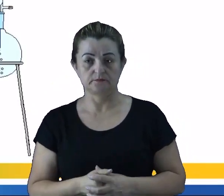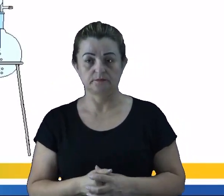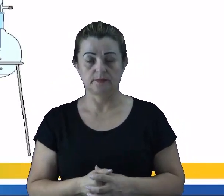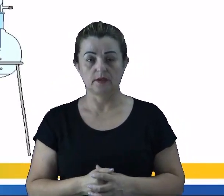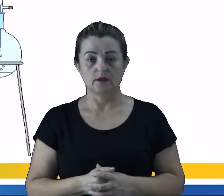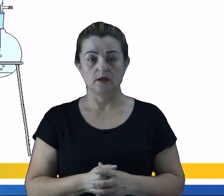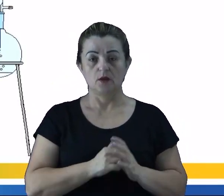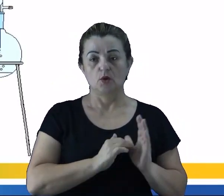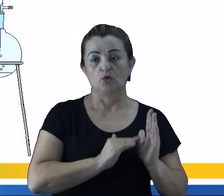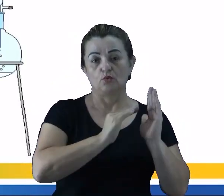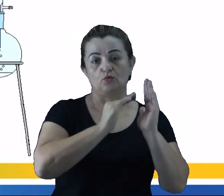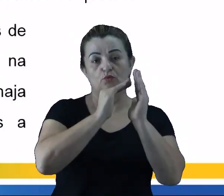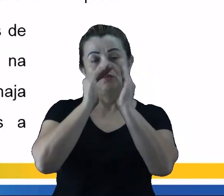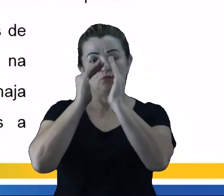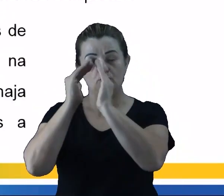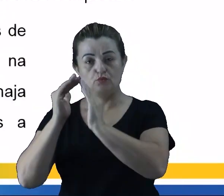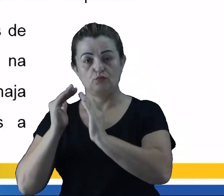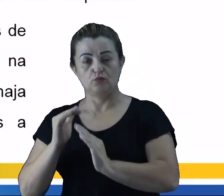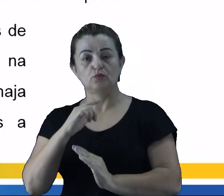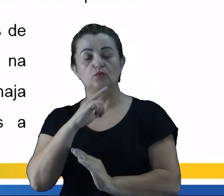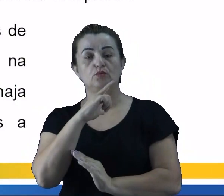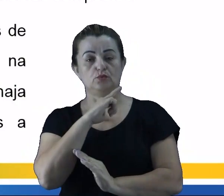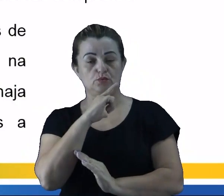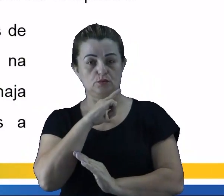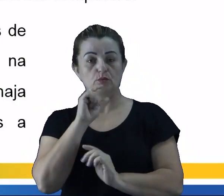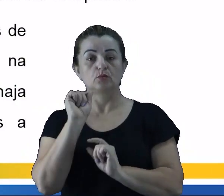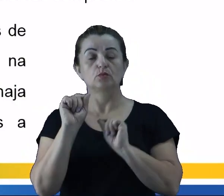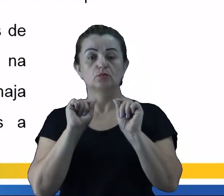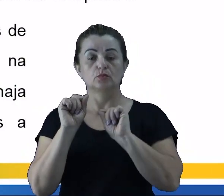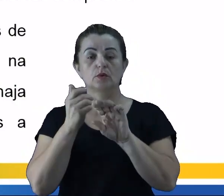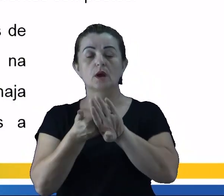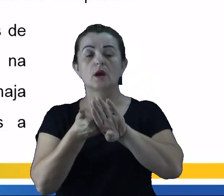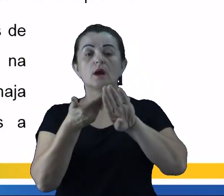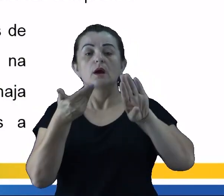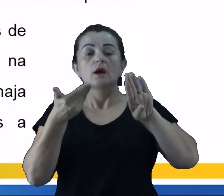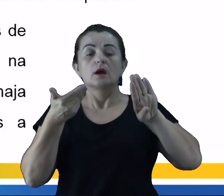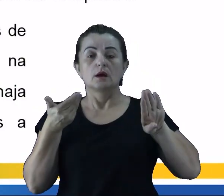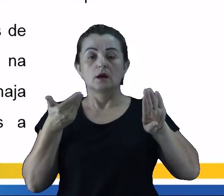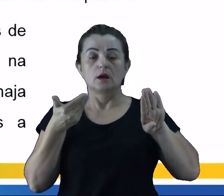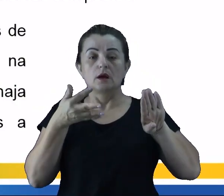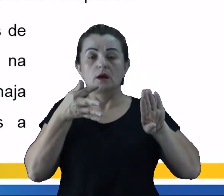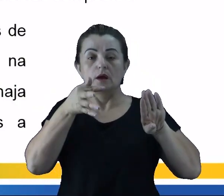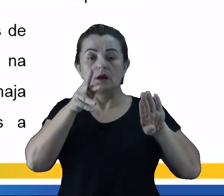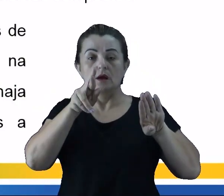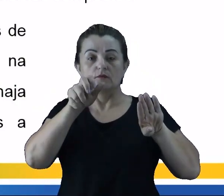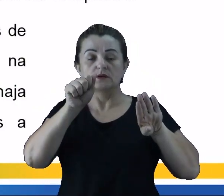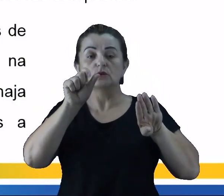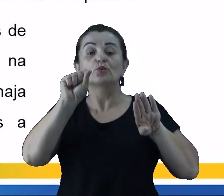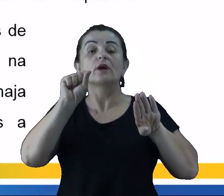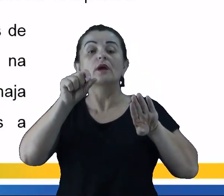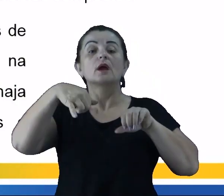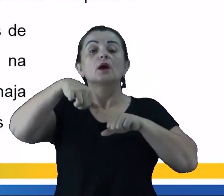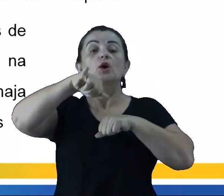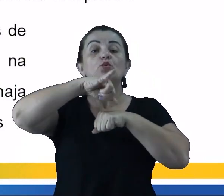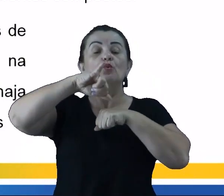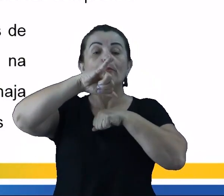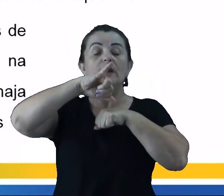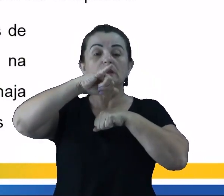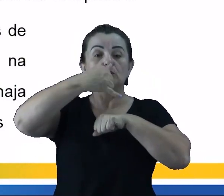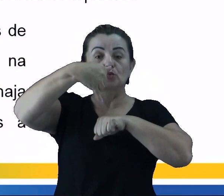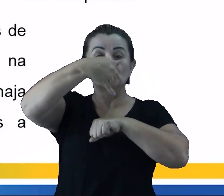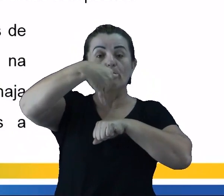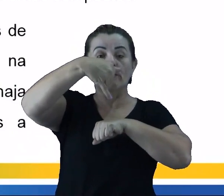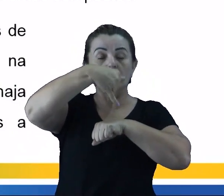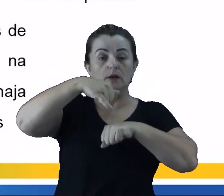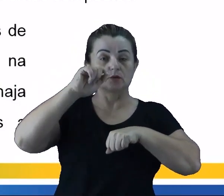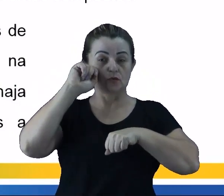Nesse processo da destilação fracionada, a gente também pode o quê? Separar as frações do petróleo, né? Então, o petróleo, ele vai